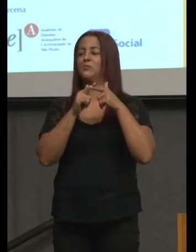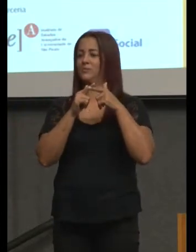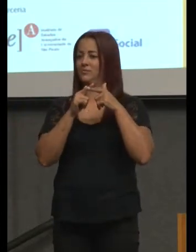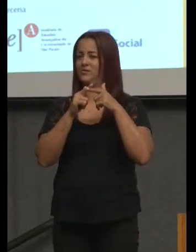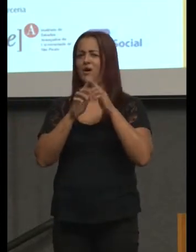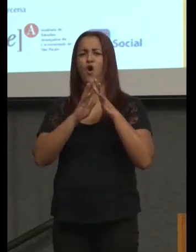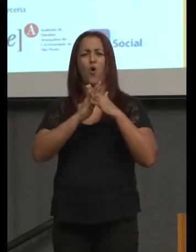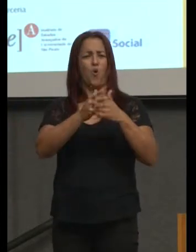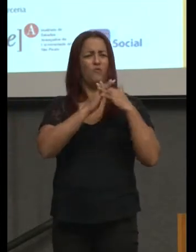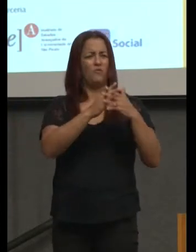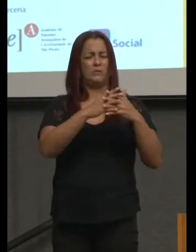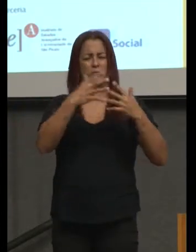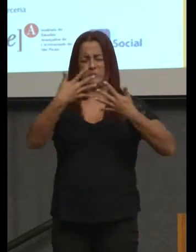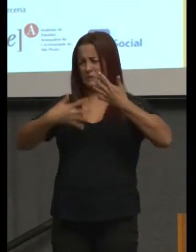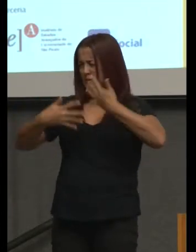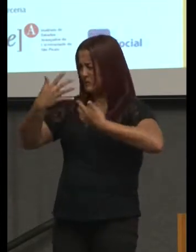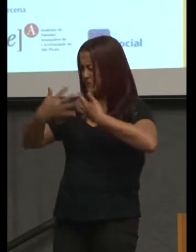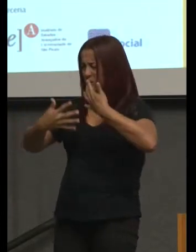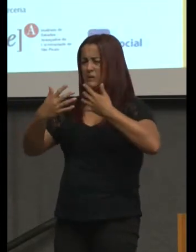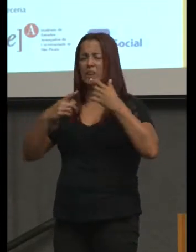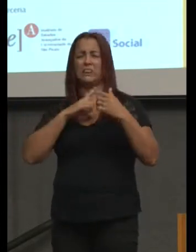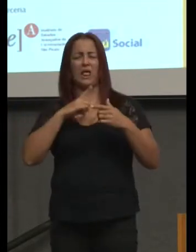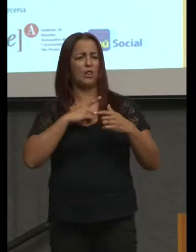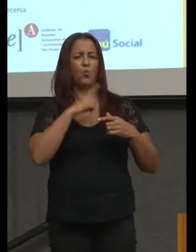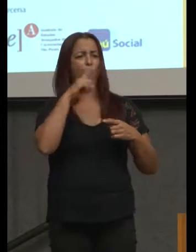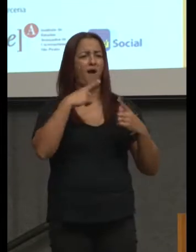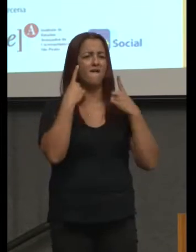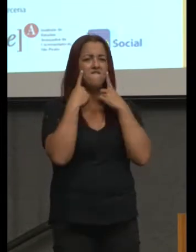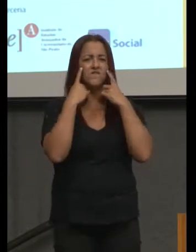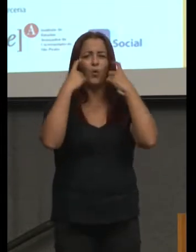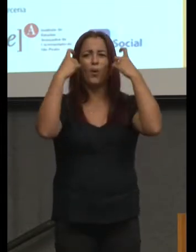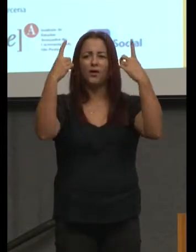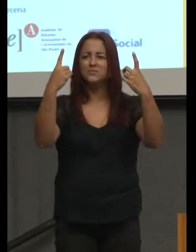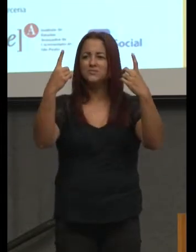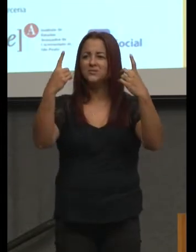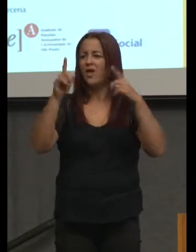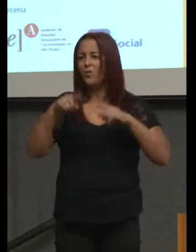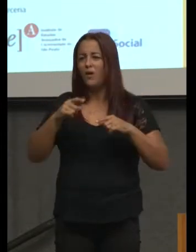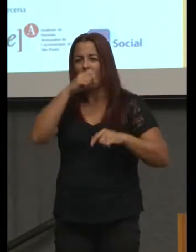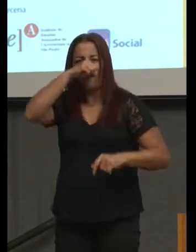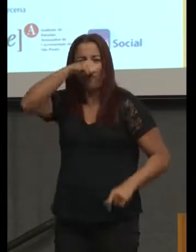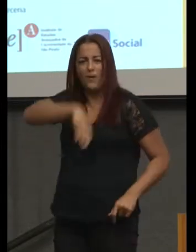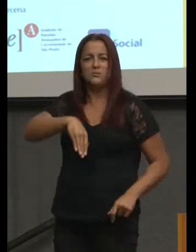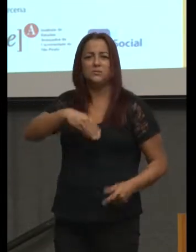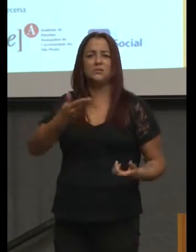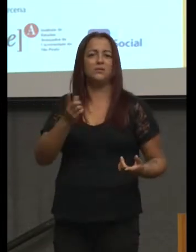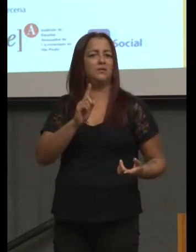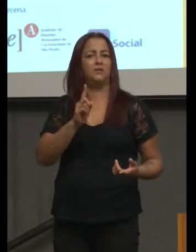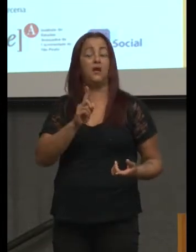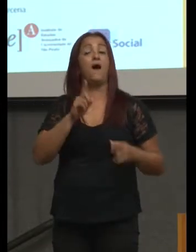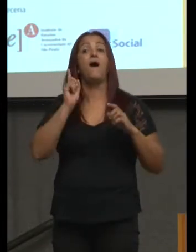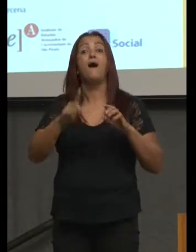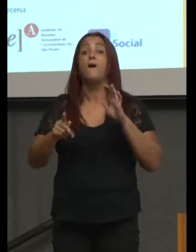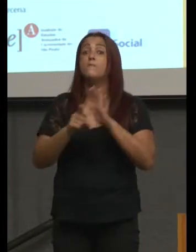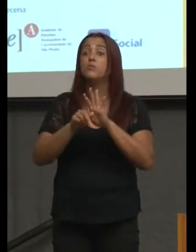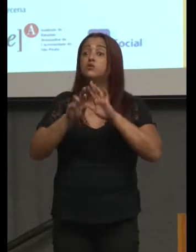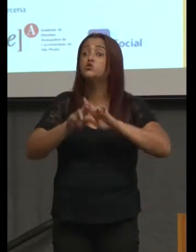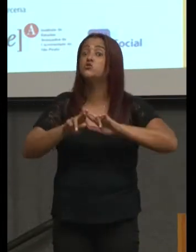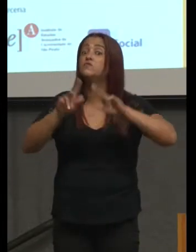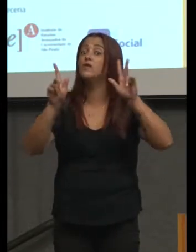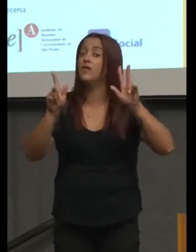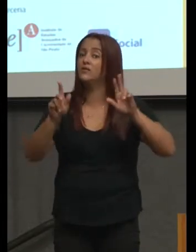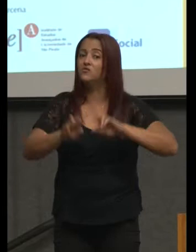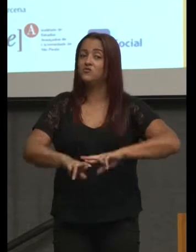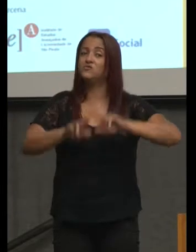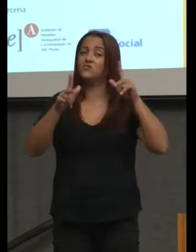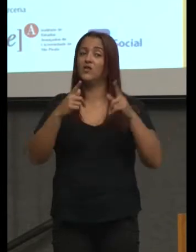significa violência, não significa grosseria, significa diferenças, diferenças de visão, etc. E a tolerância